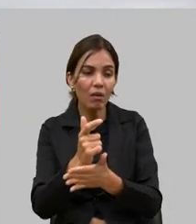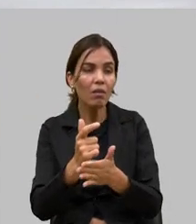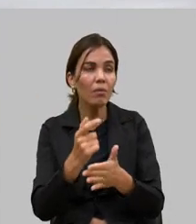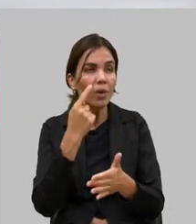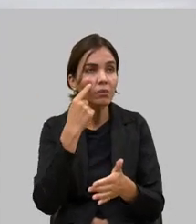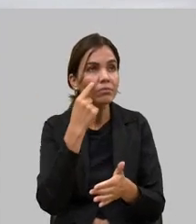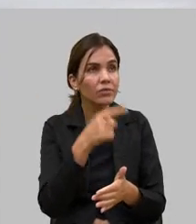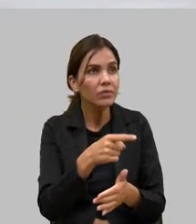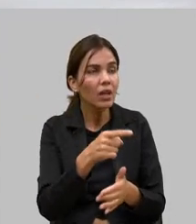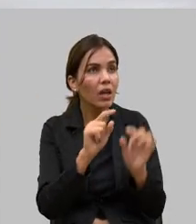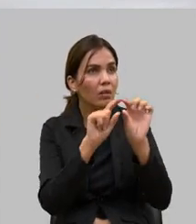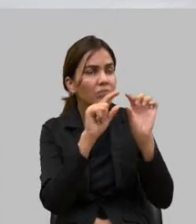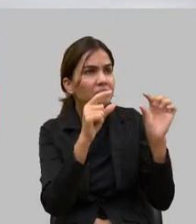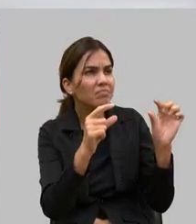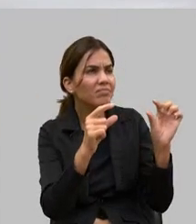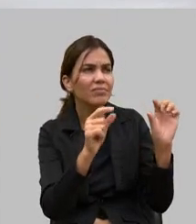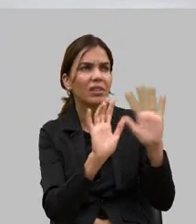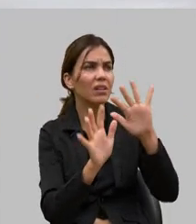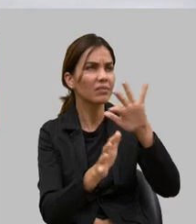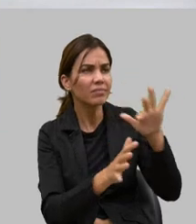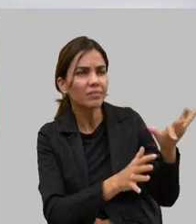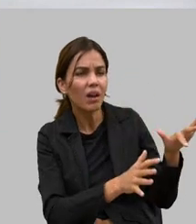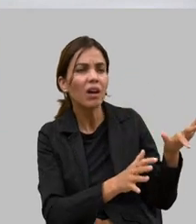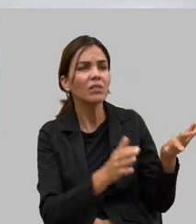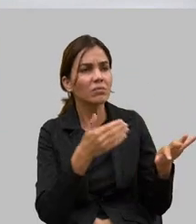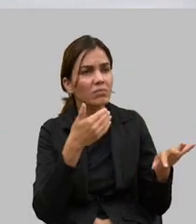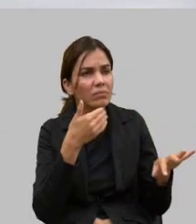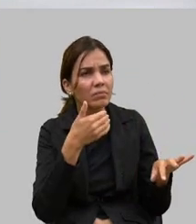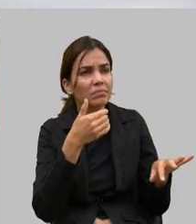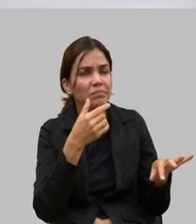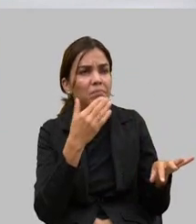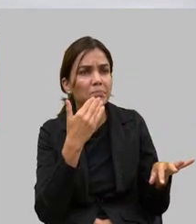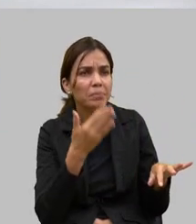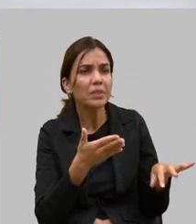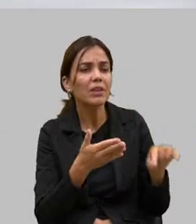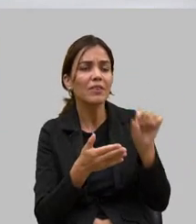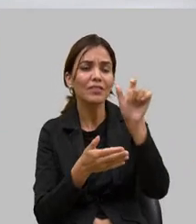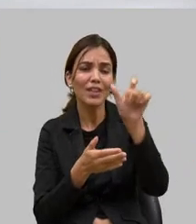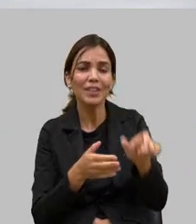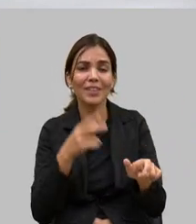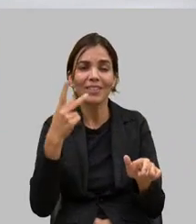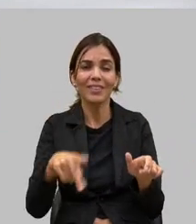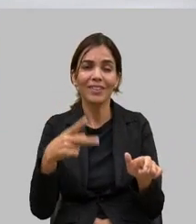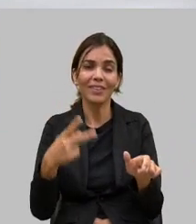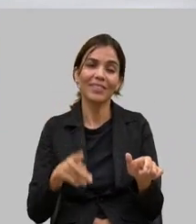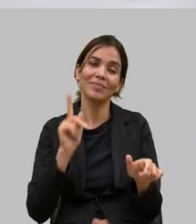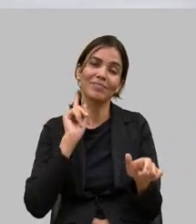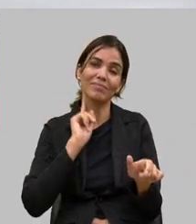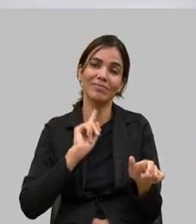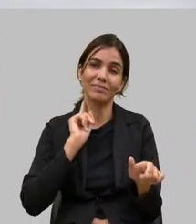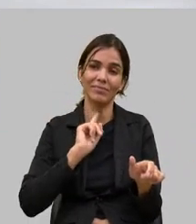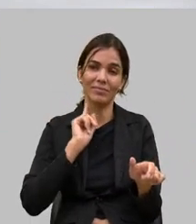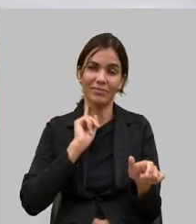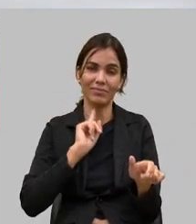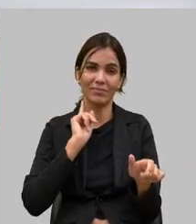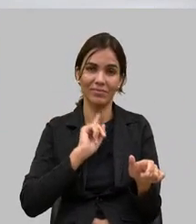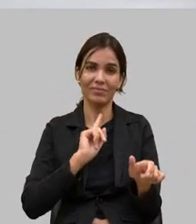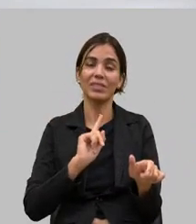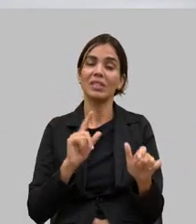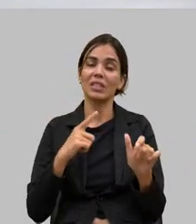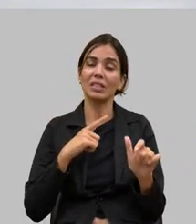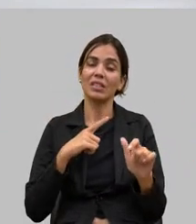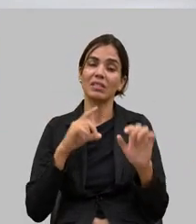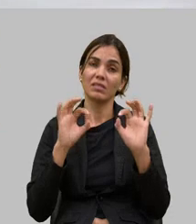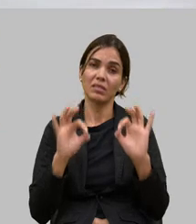e privilegiar o produto nosso nacional ou mineiro e aí eu tenho certeza que o nosso